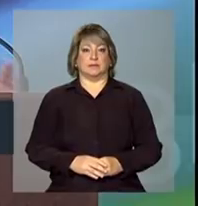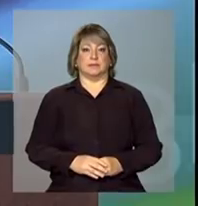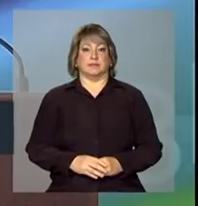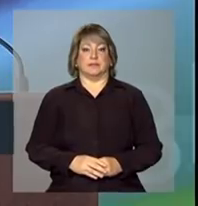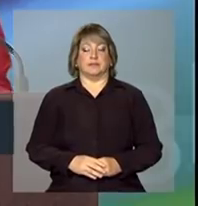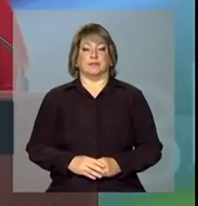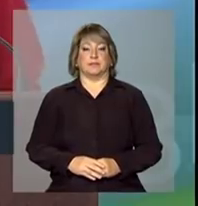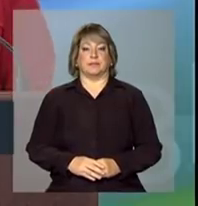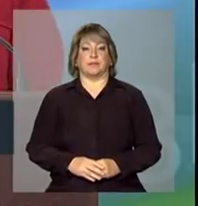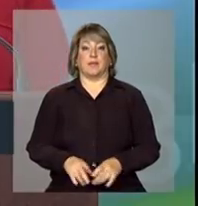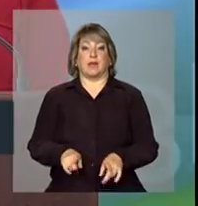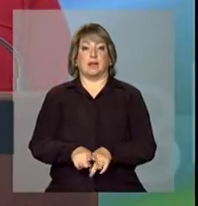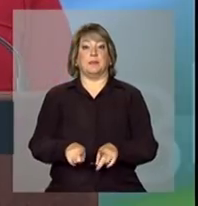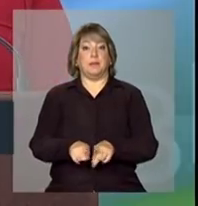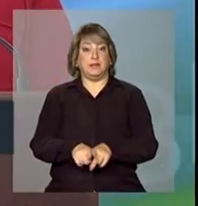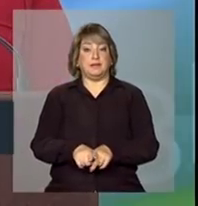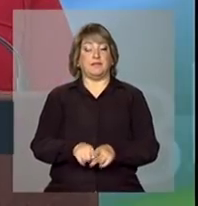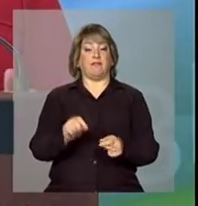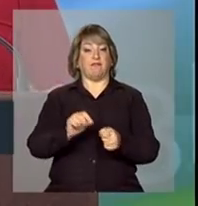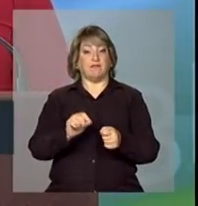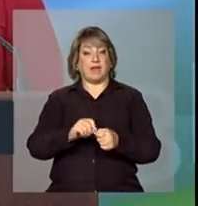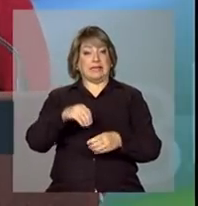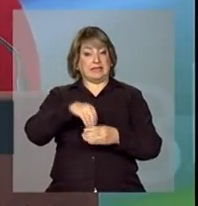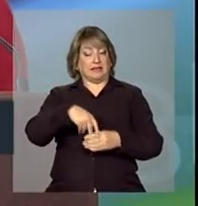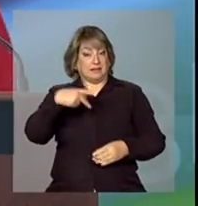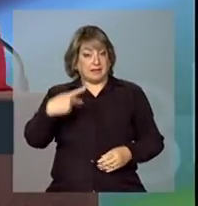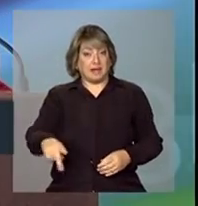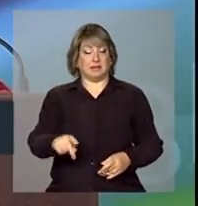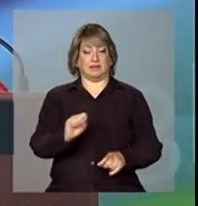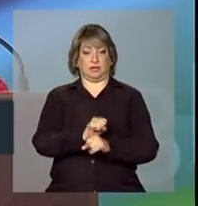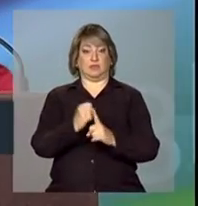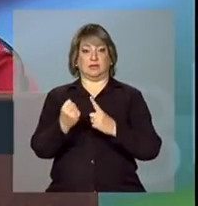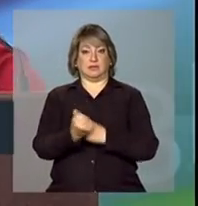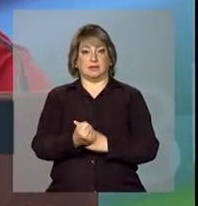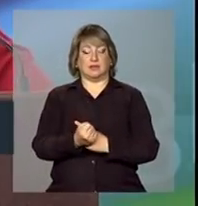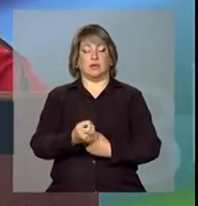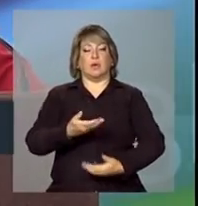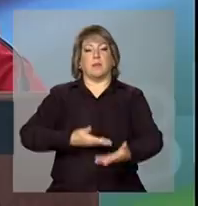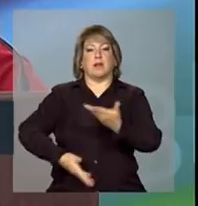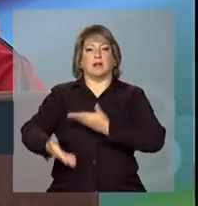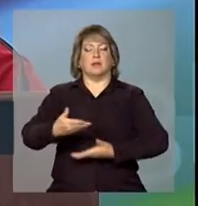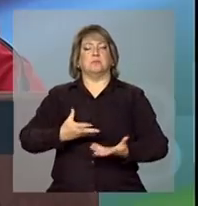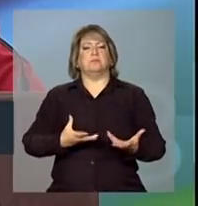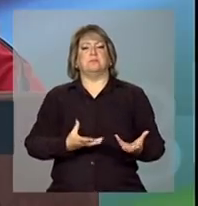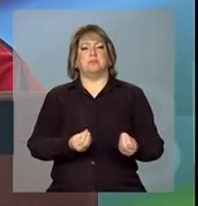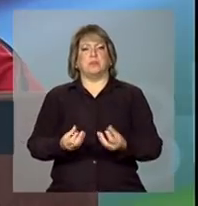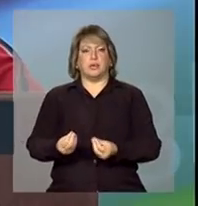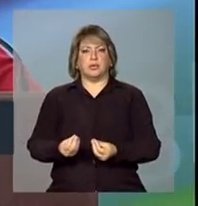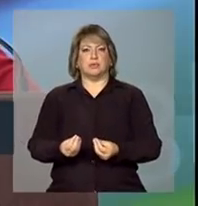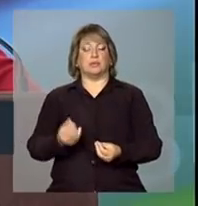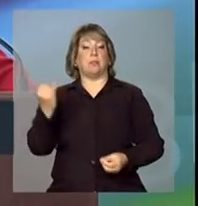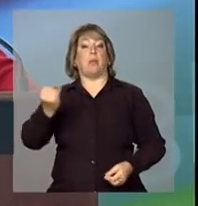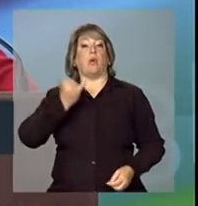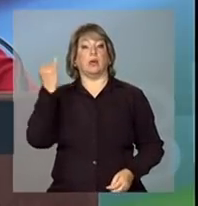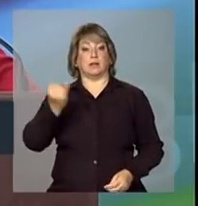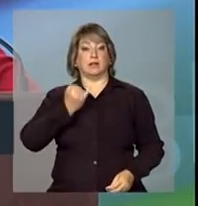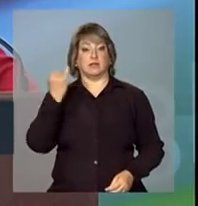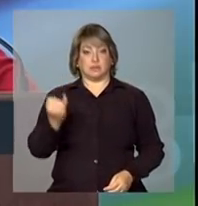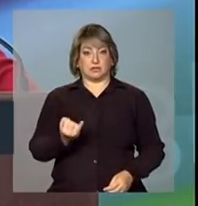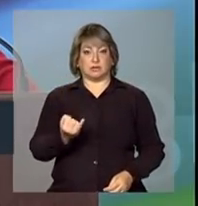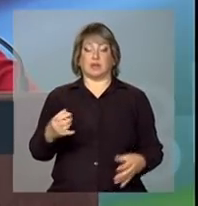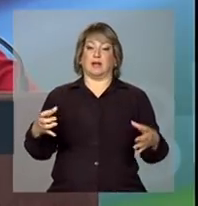estabelece nessa sociedade uma relação extremamente importante